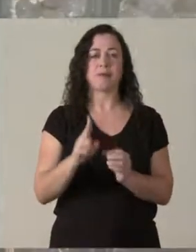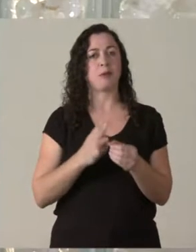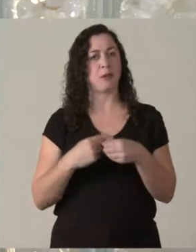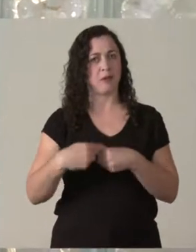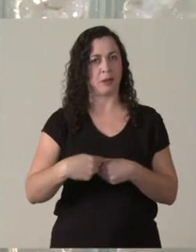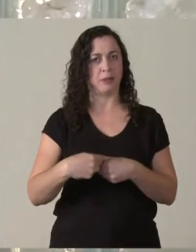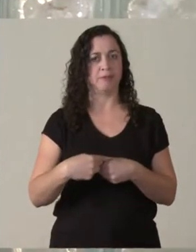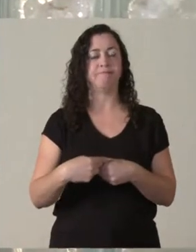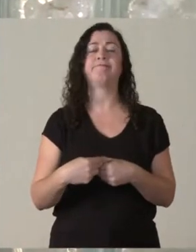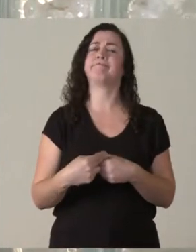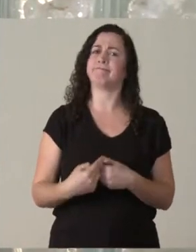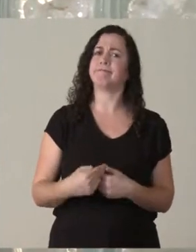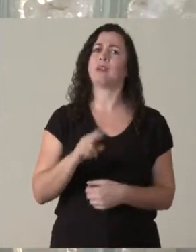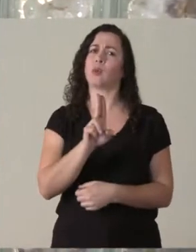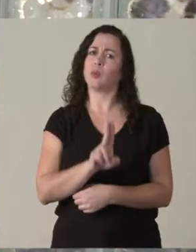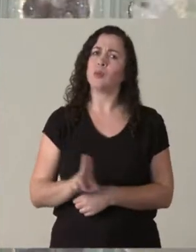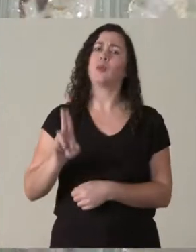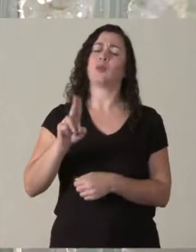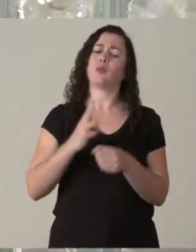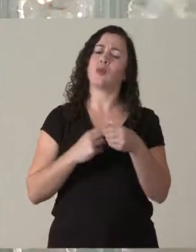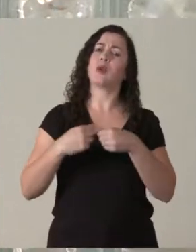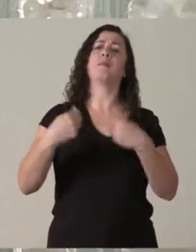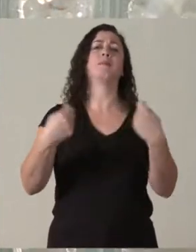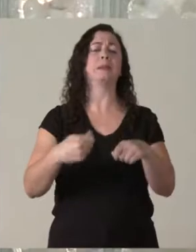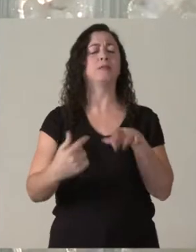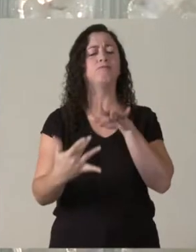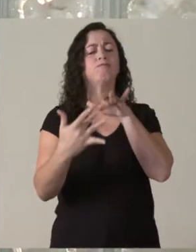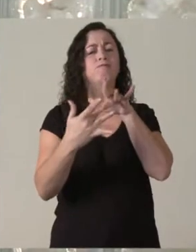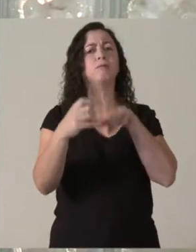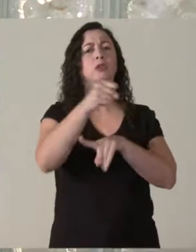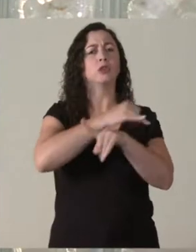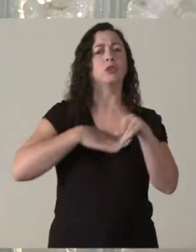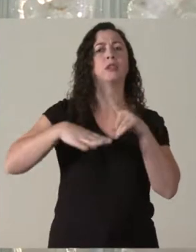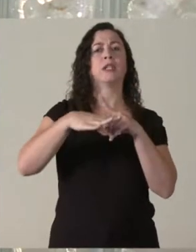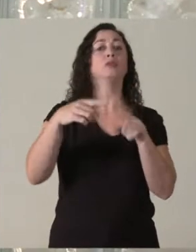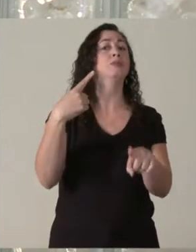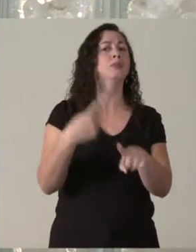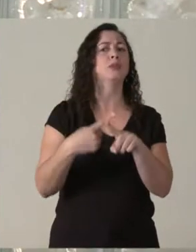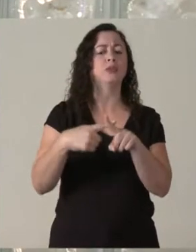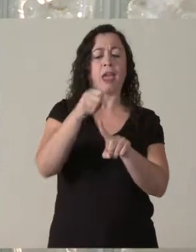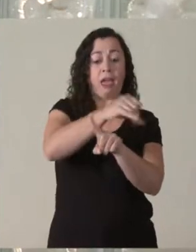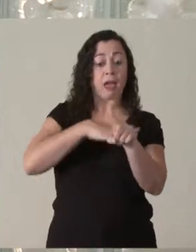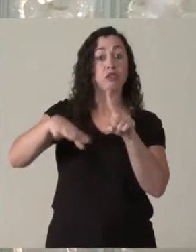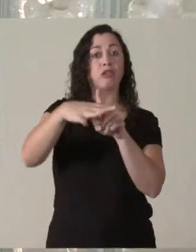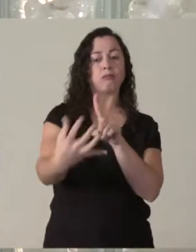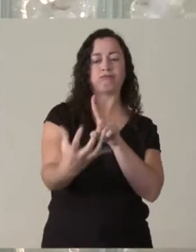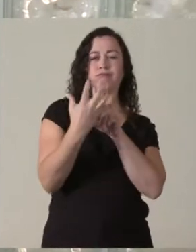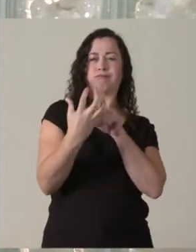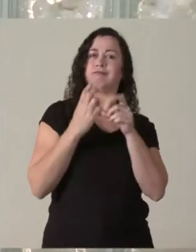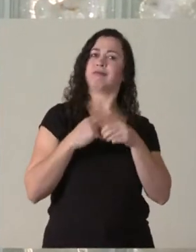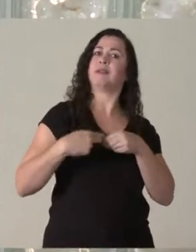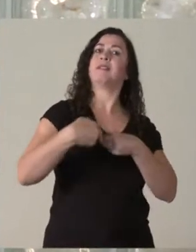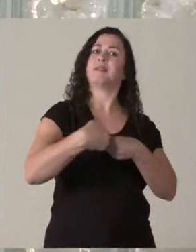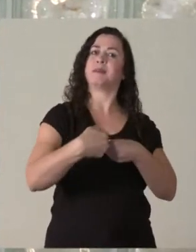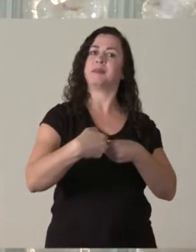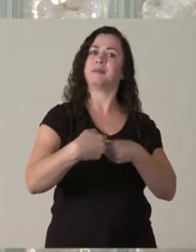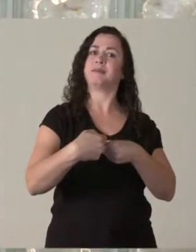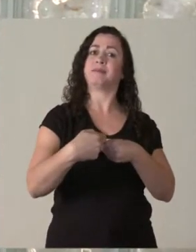A Unicamp precisa cada vez mais estreitar os contatos com a sociedade porque é ela que deve nortear as nossas ações.